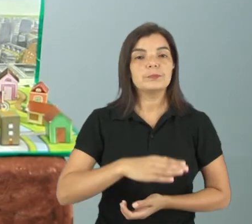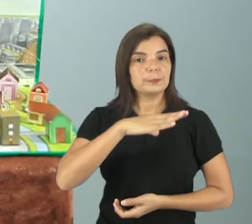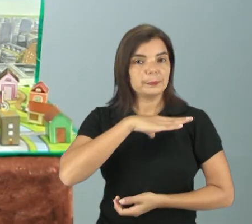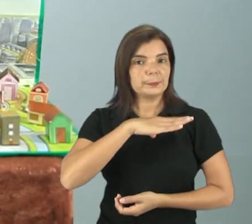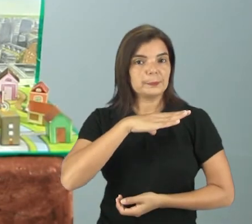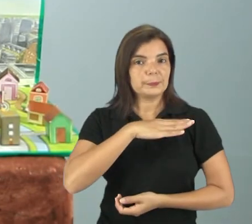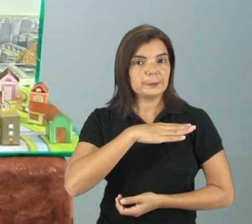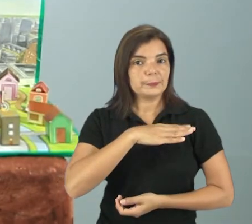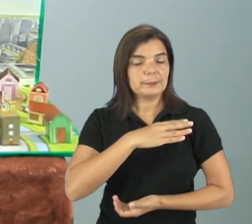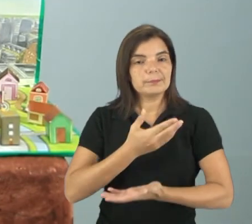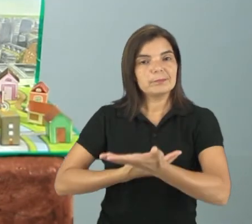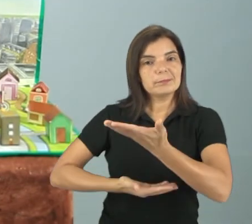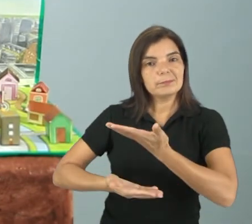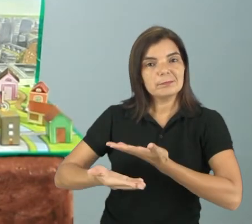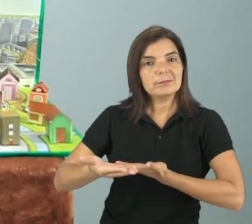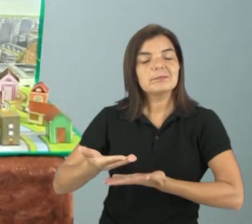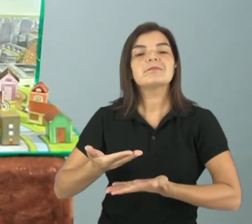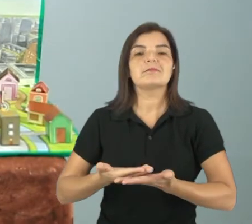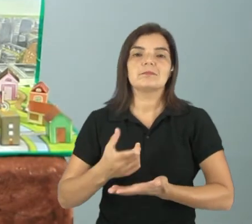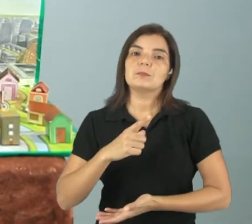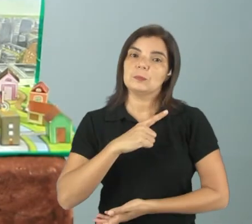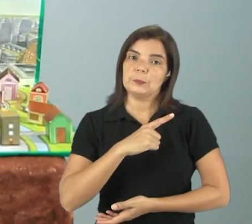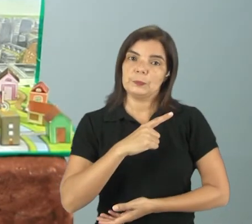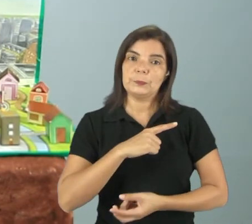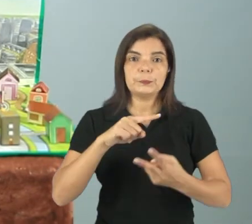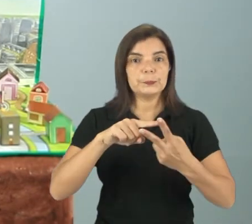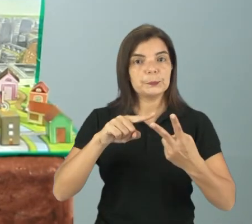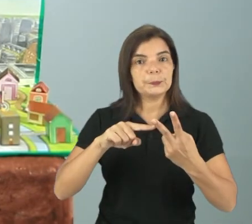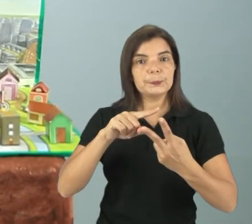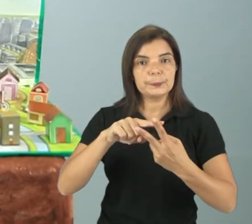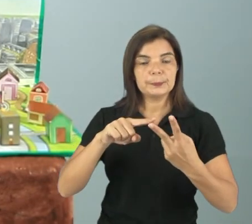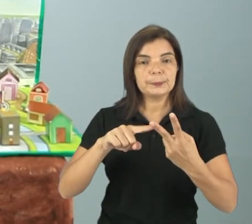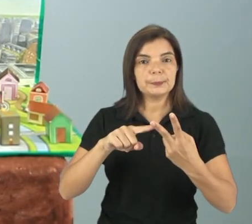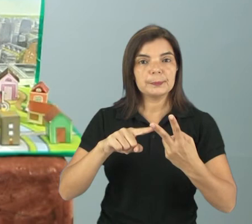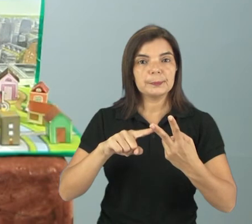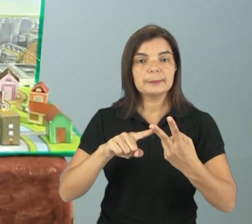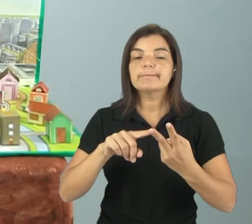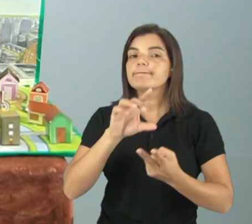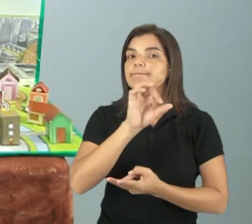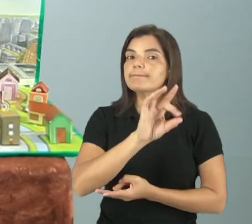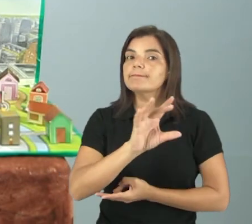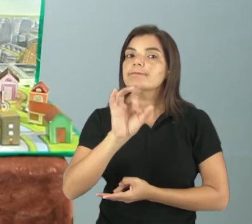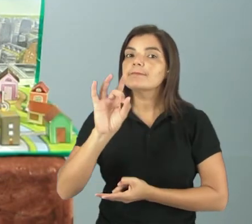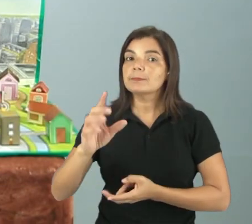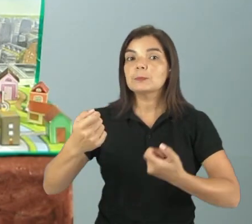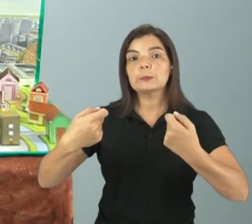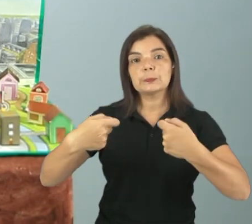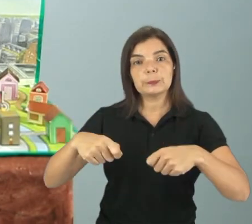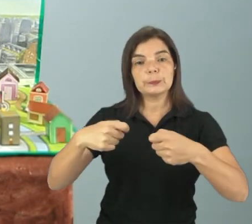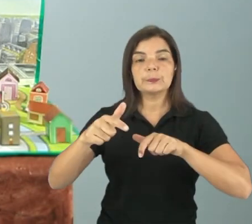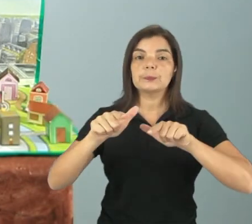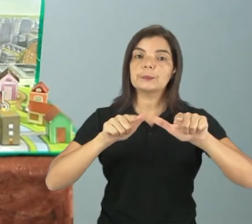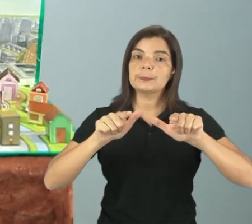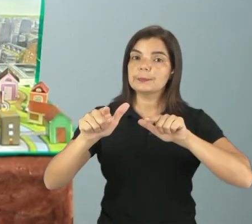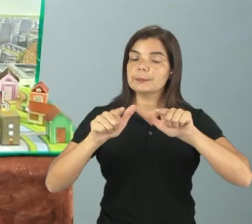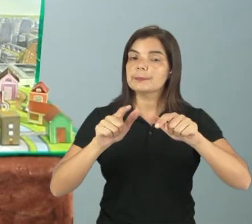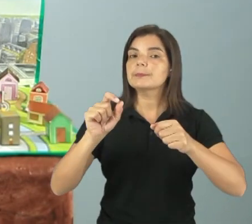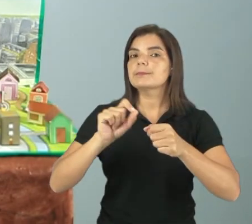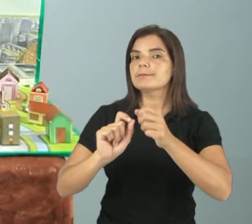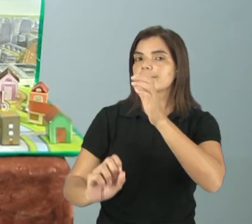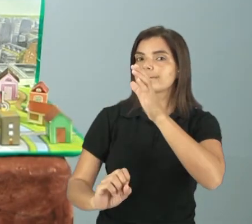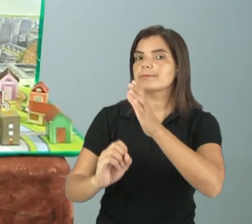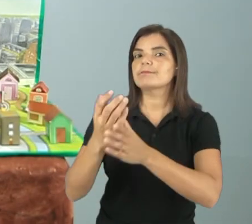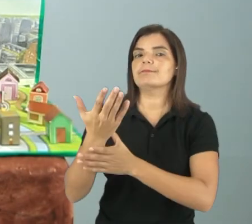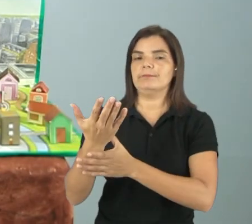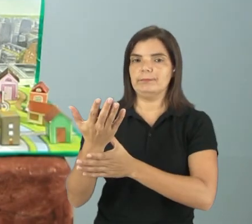urbana? Essa relação que existe entre os dois, né, cada um precisa dos serviços que é feito, que é